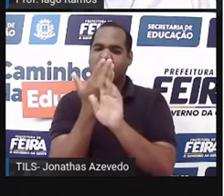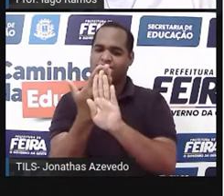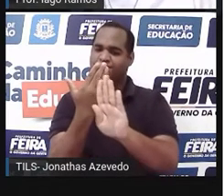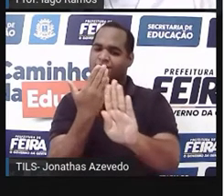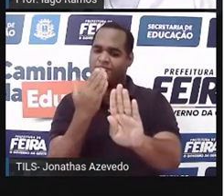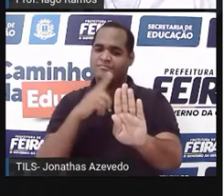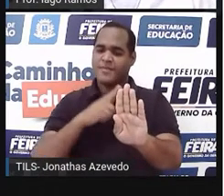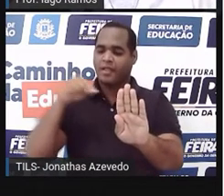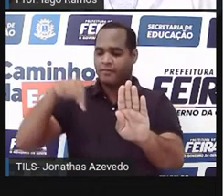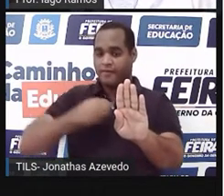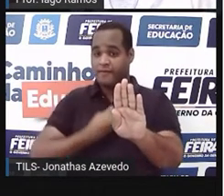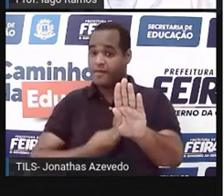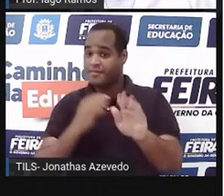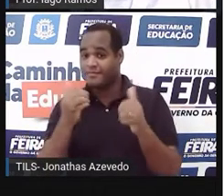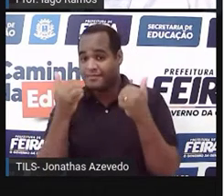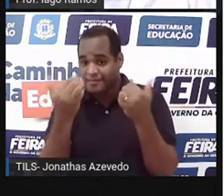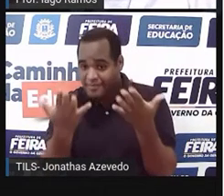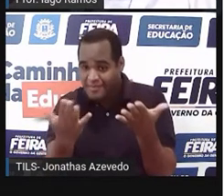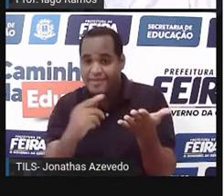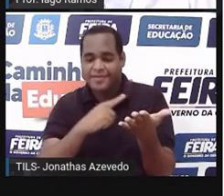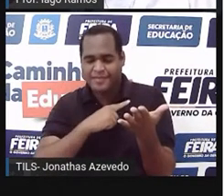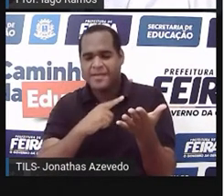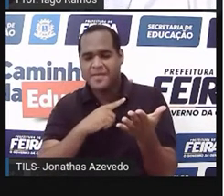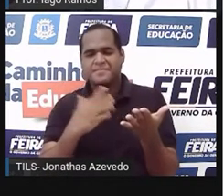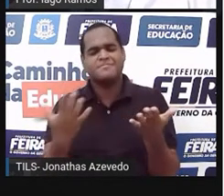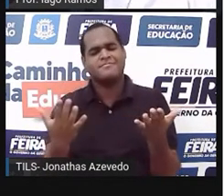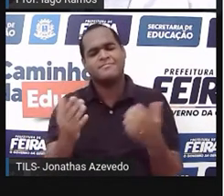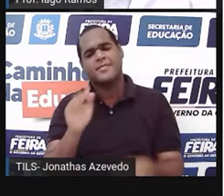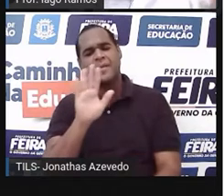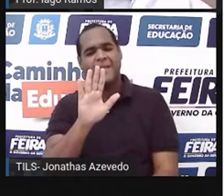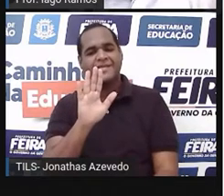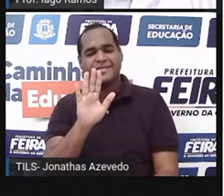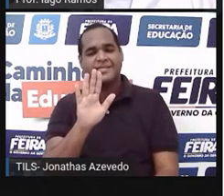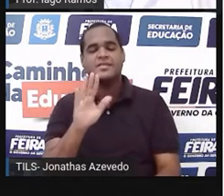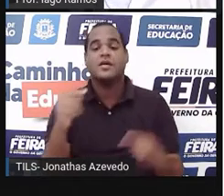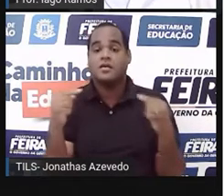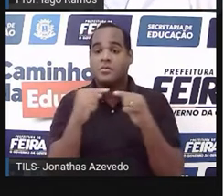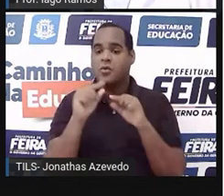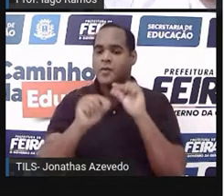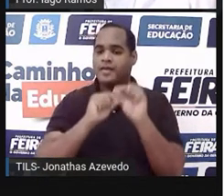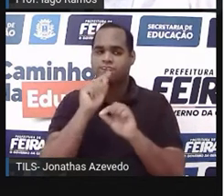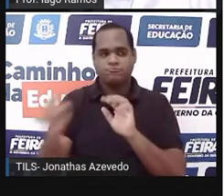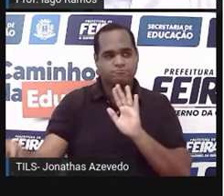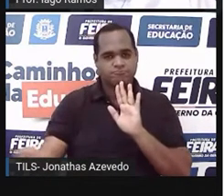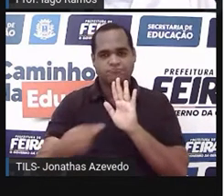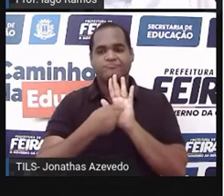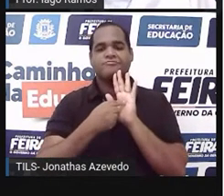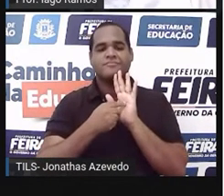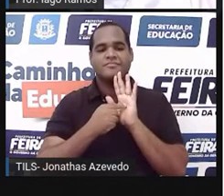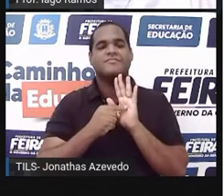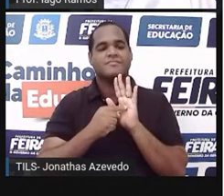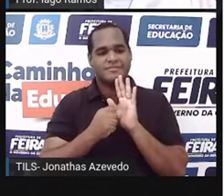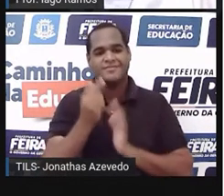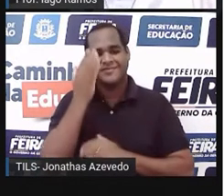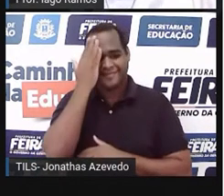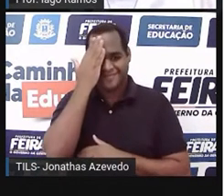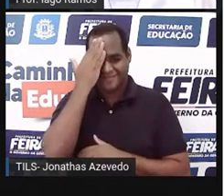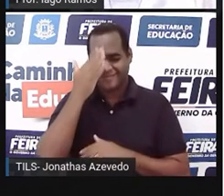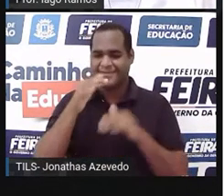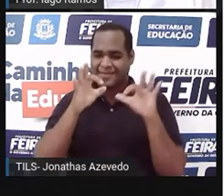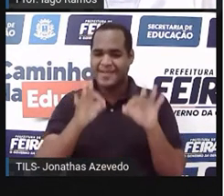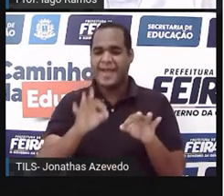aqui desse lado, você aí do outro lado, mas com aquele mesmo objetivo, aquele mesmo propósito de